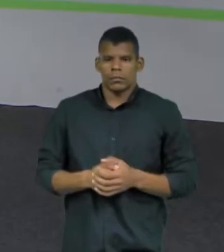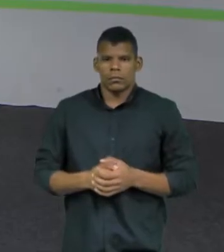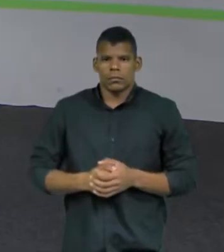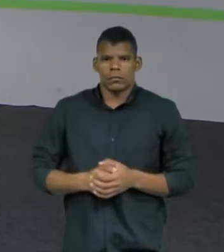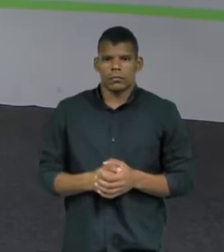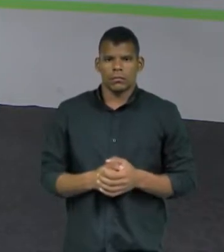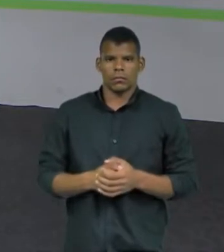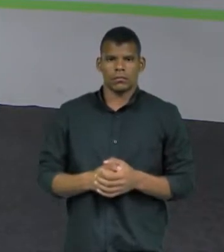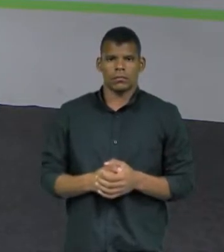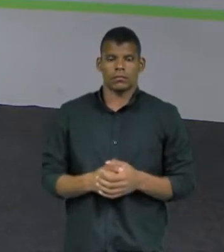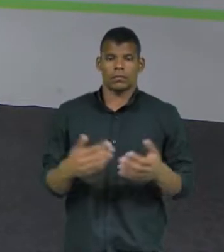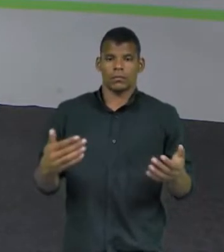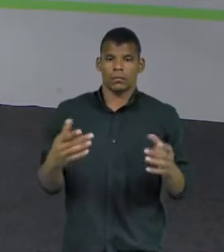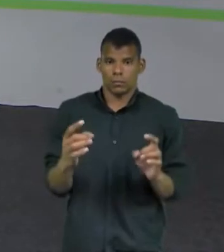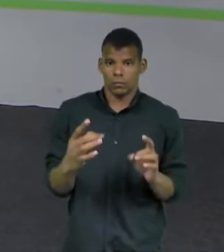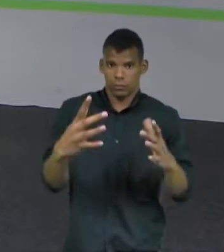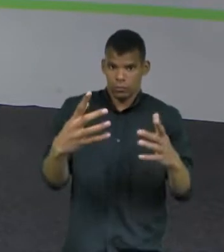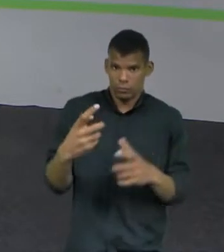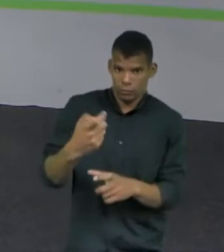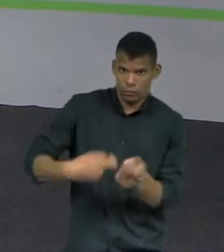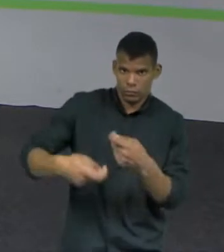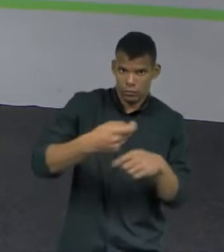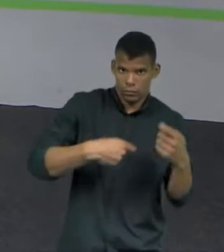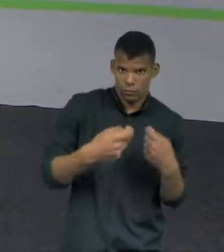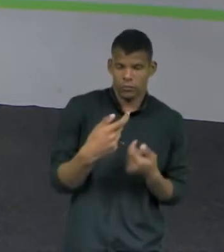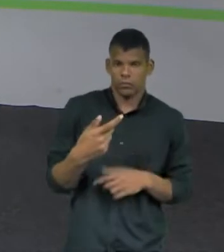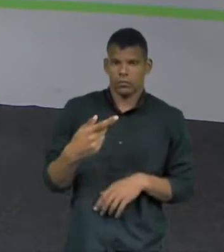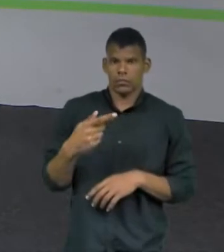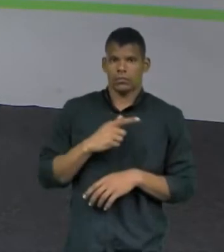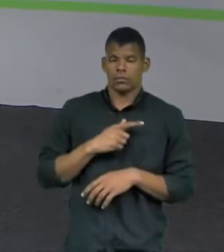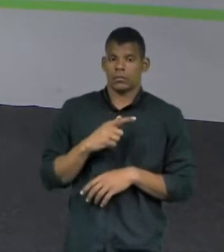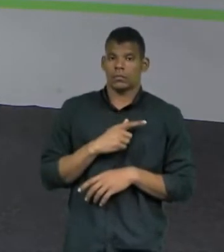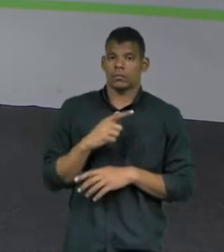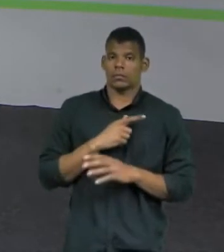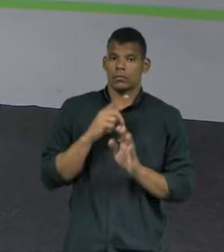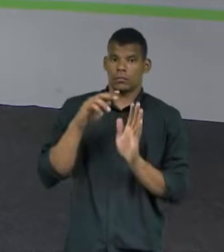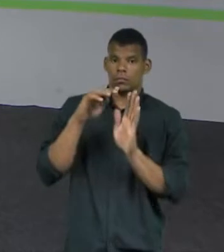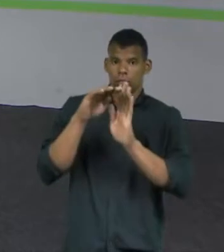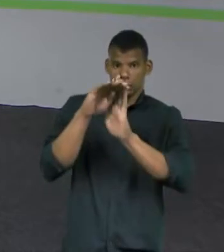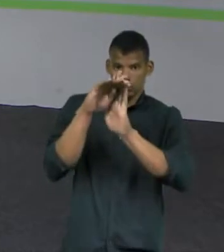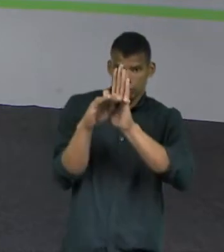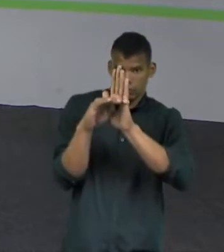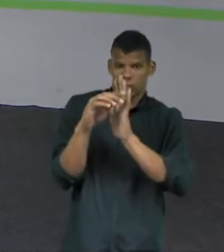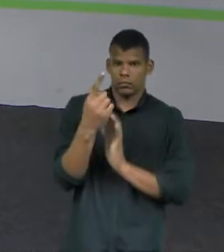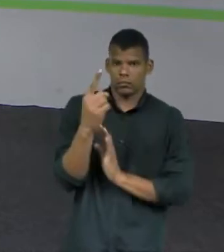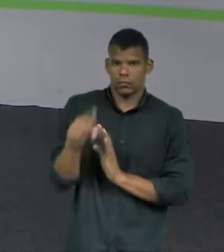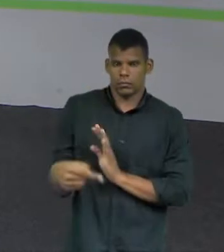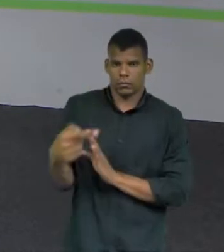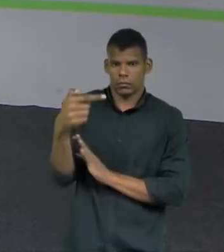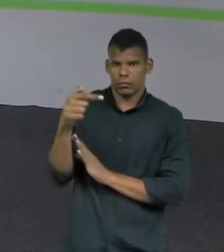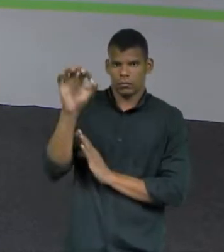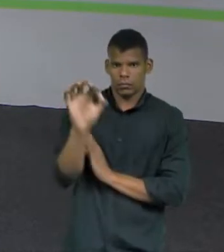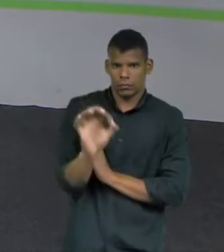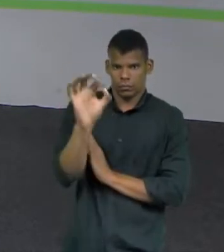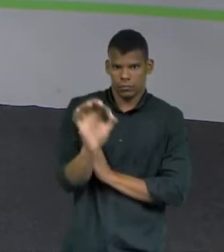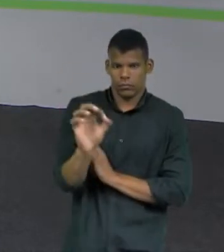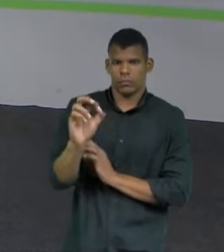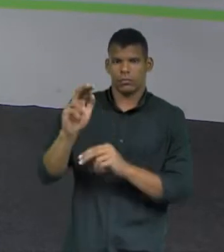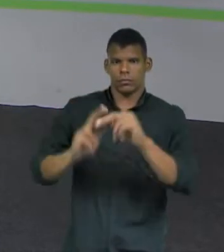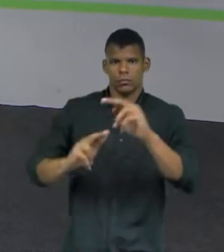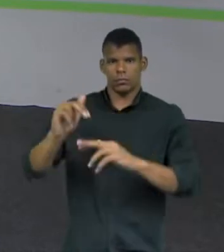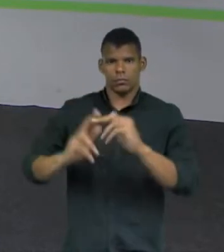As vendas no comércio varejista registraram queda de 1,2% de junho para julho.